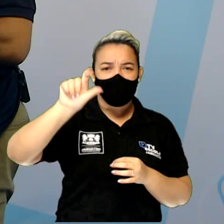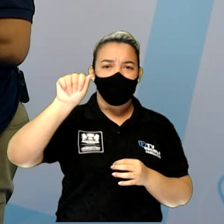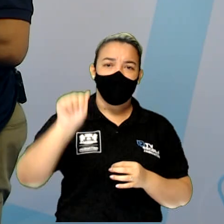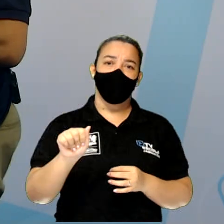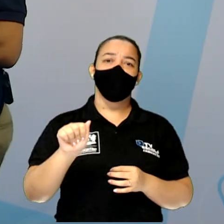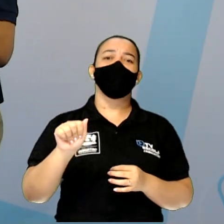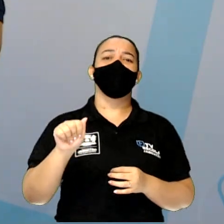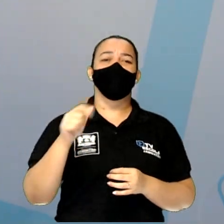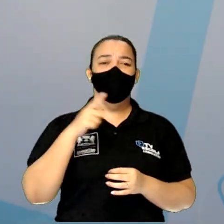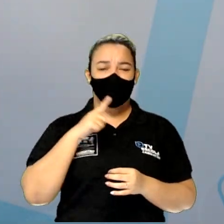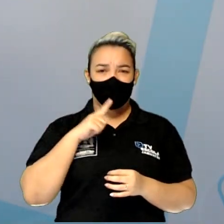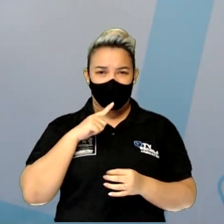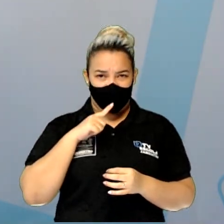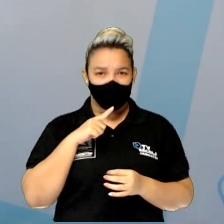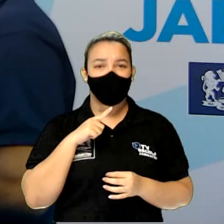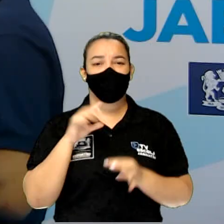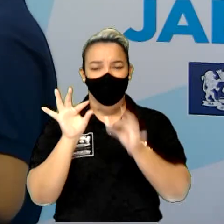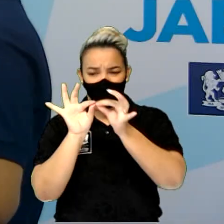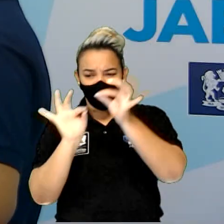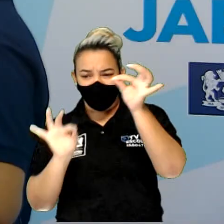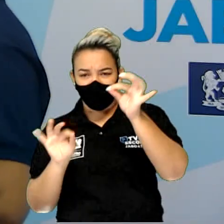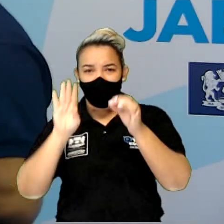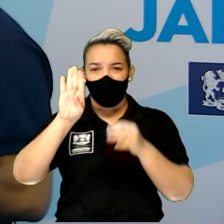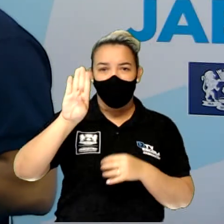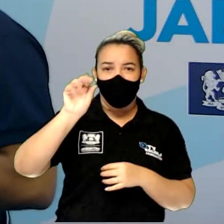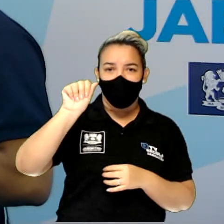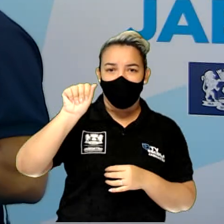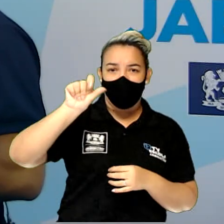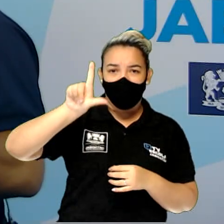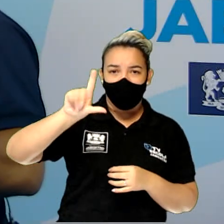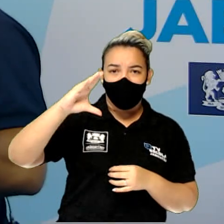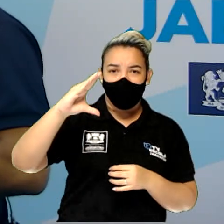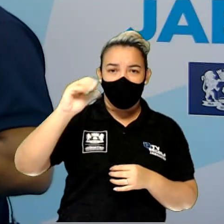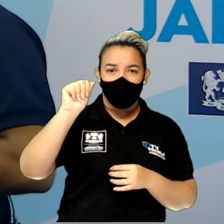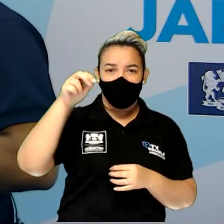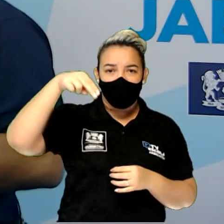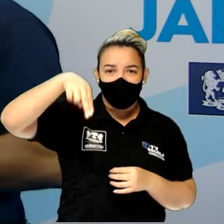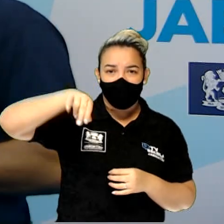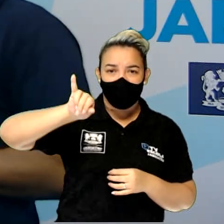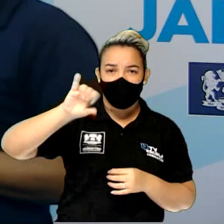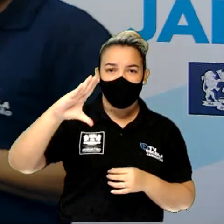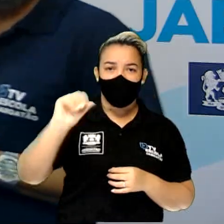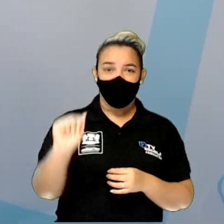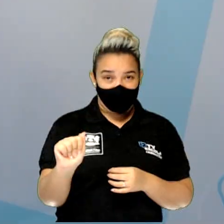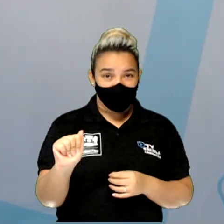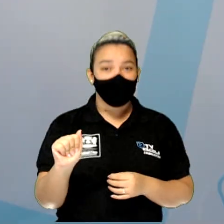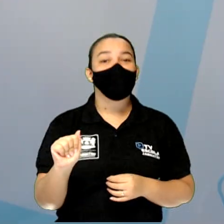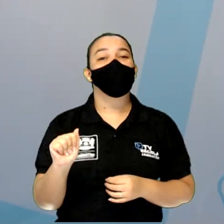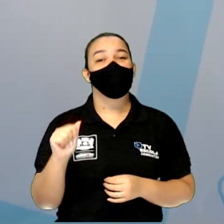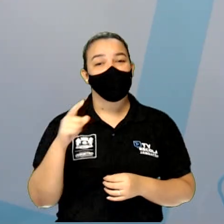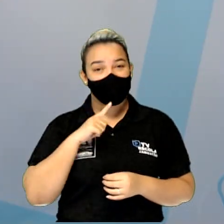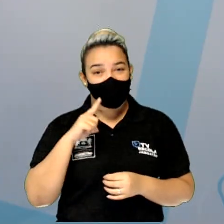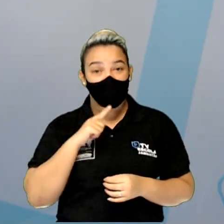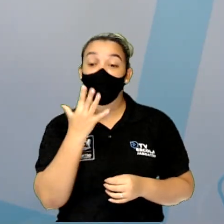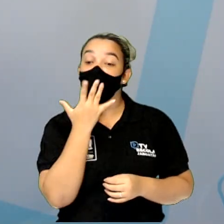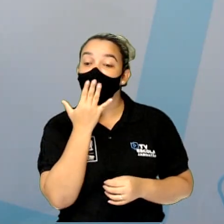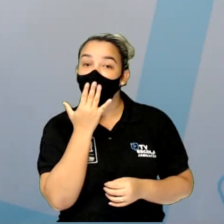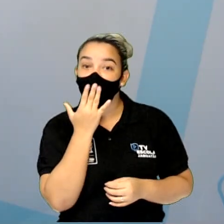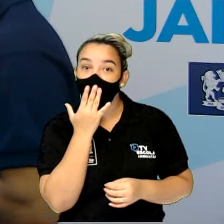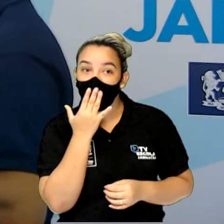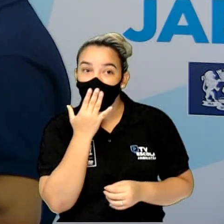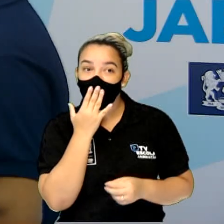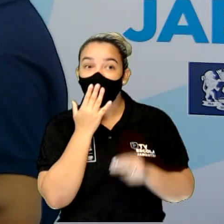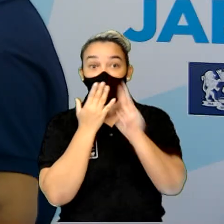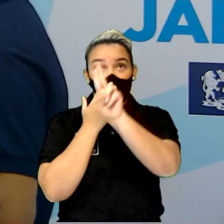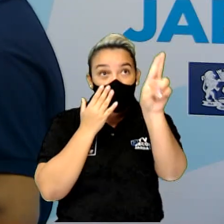balcânicas, essa península aqui. Observem que a gente tem na nossa legenda a cor que identifica